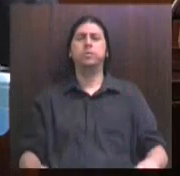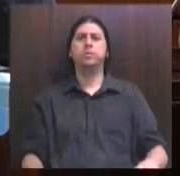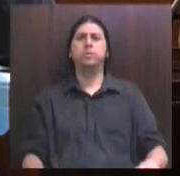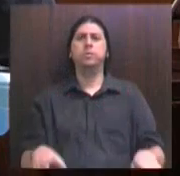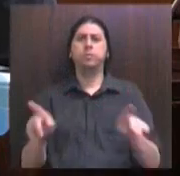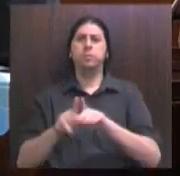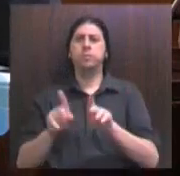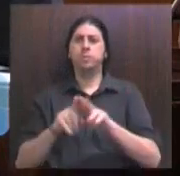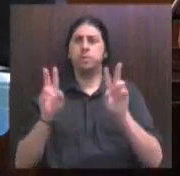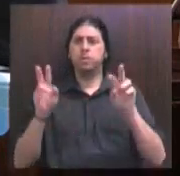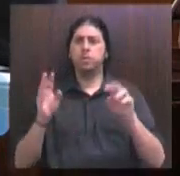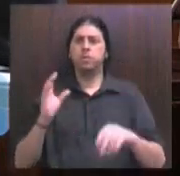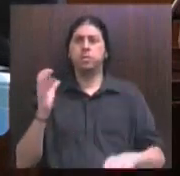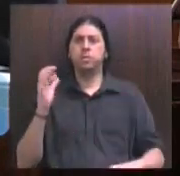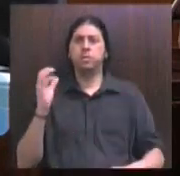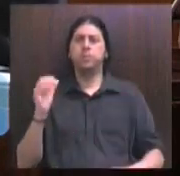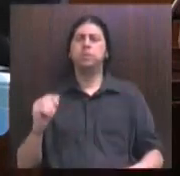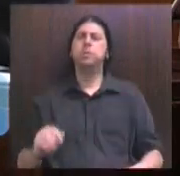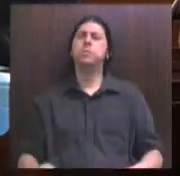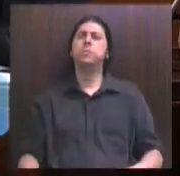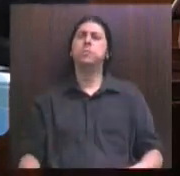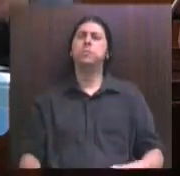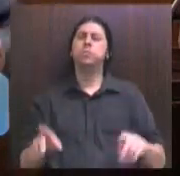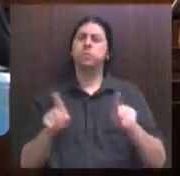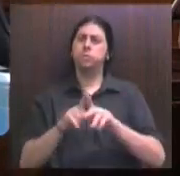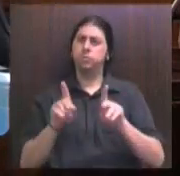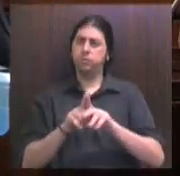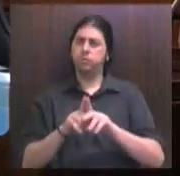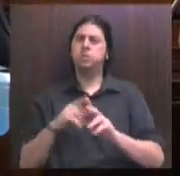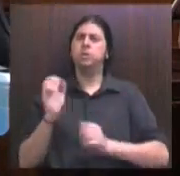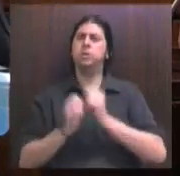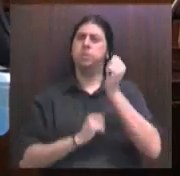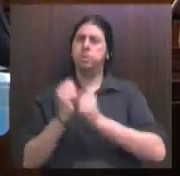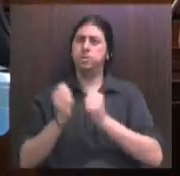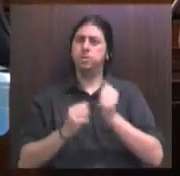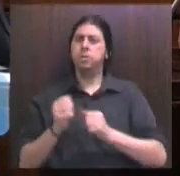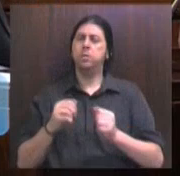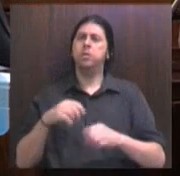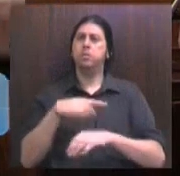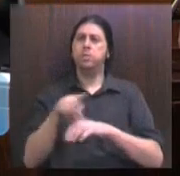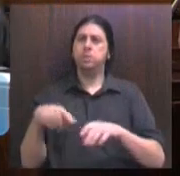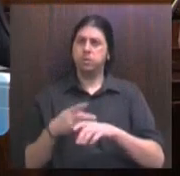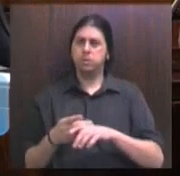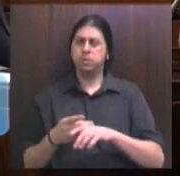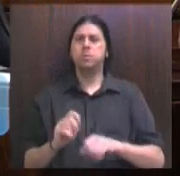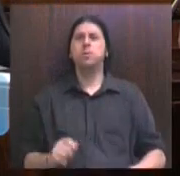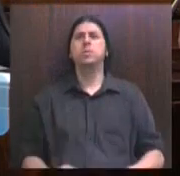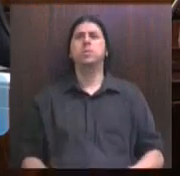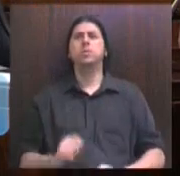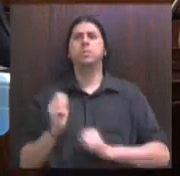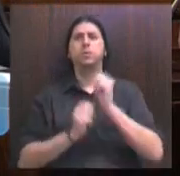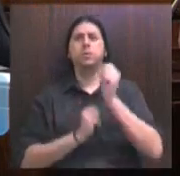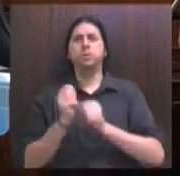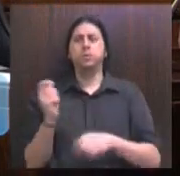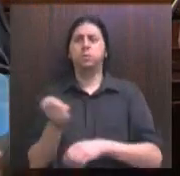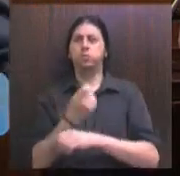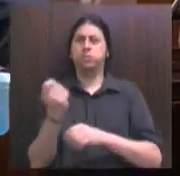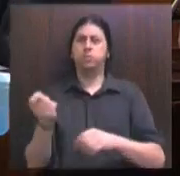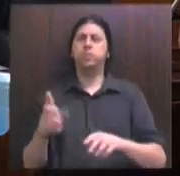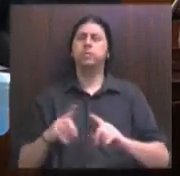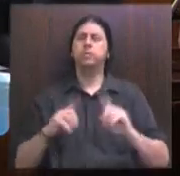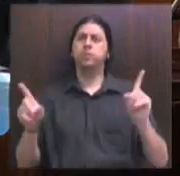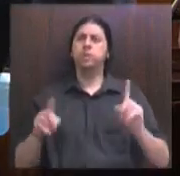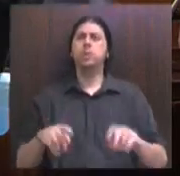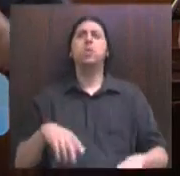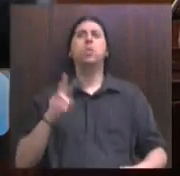da questão científica, das empresas nacionais, das empresas gaúchas, mas